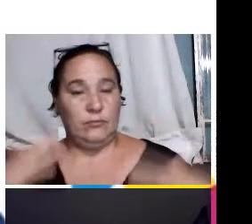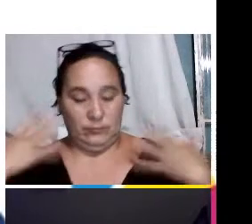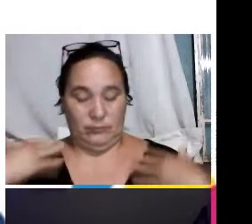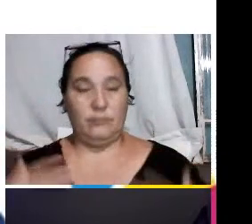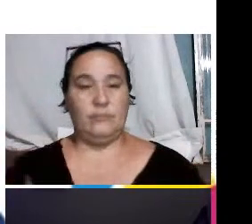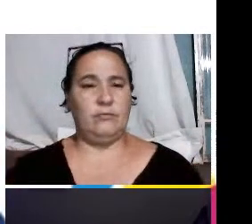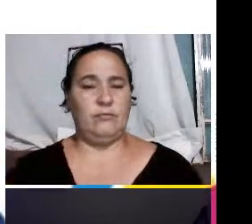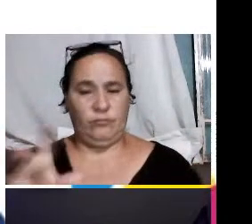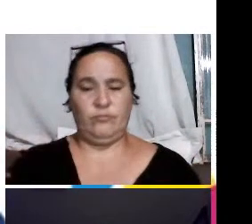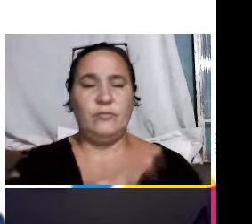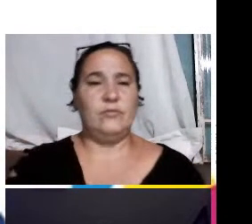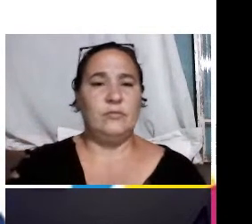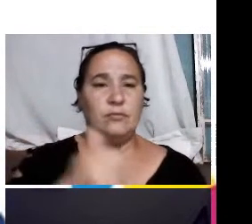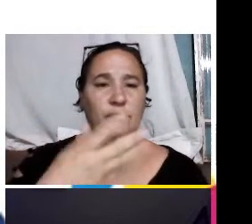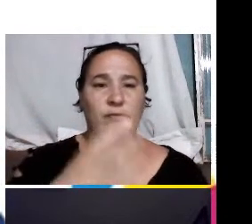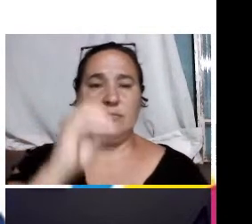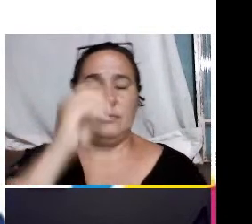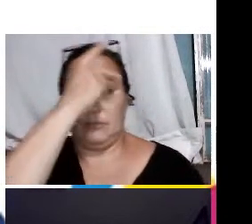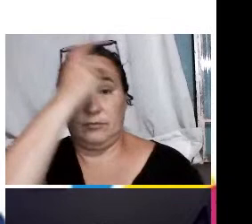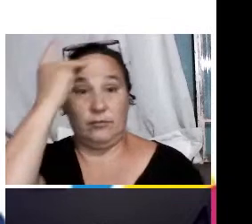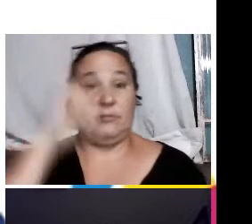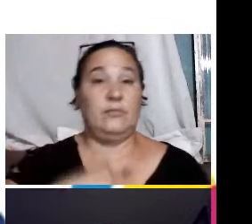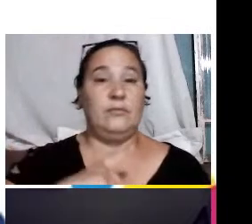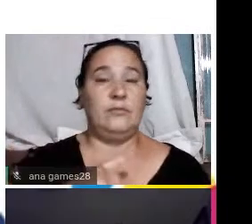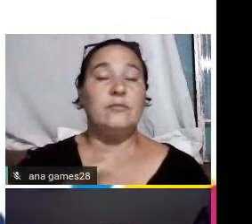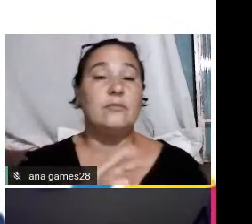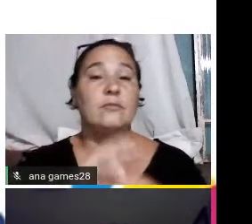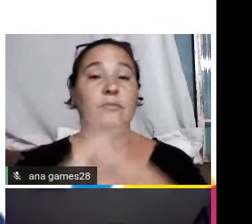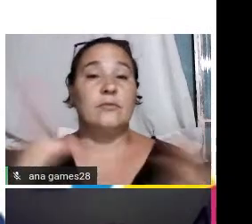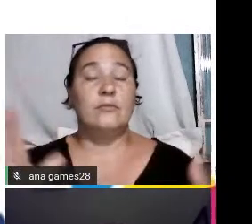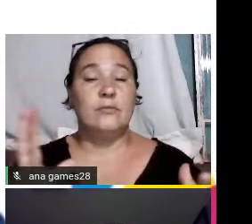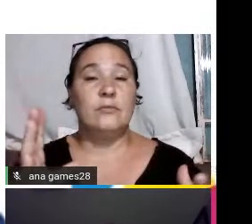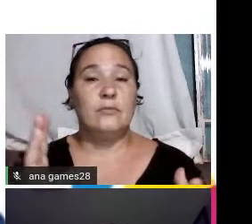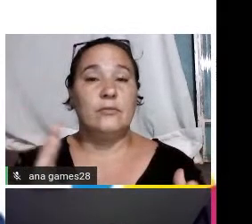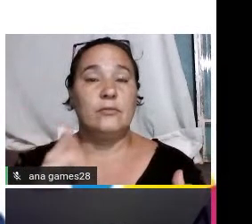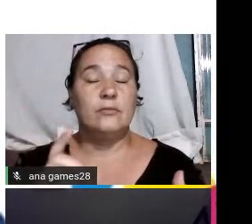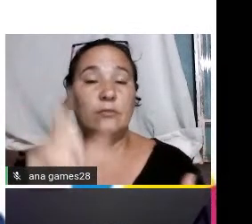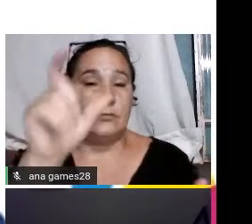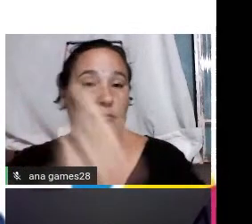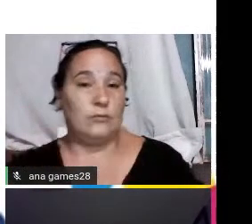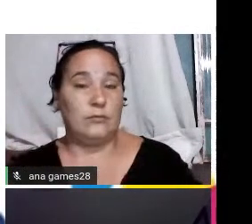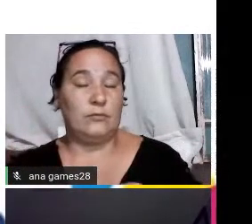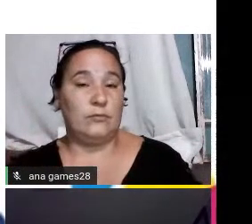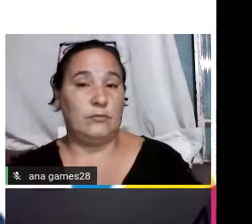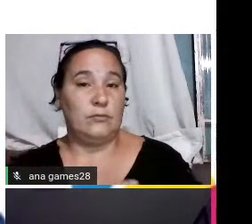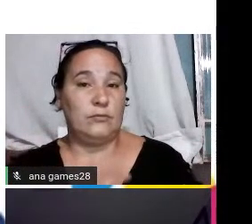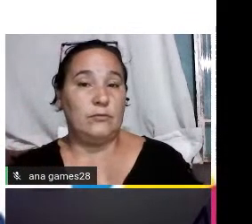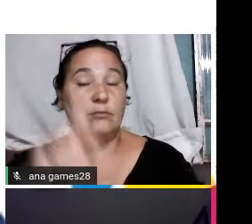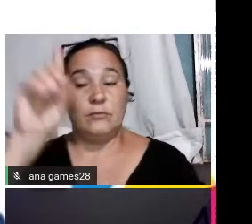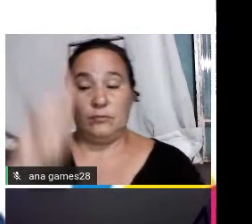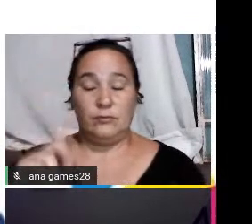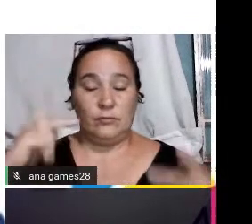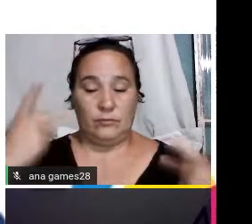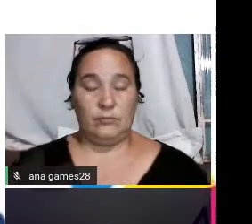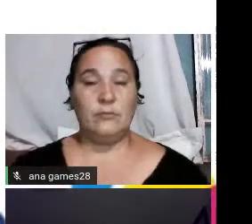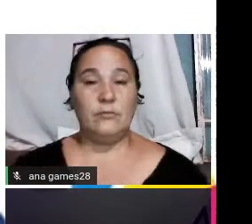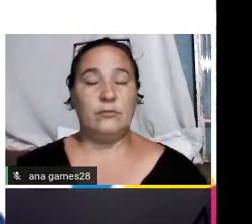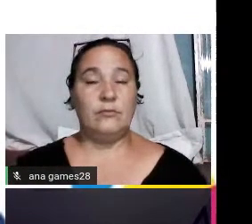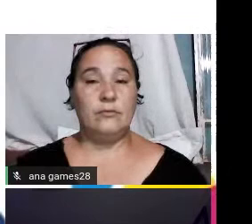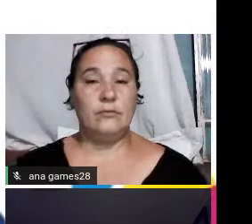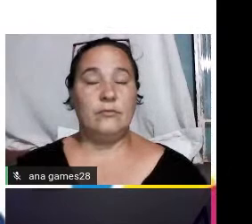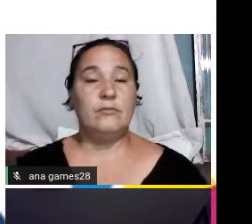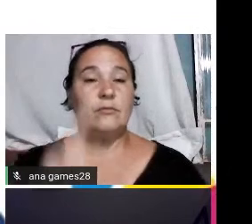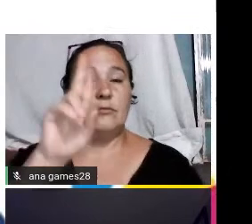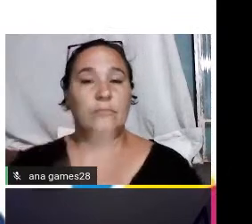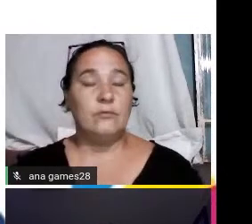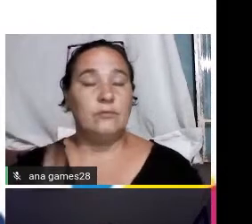aproximadamente 140 pessoas elas têm autorização ou seja o cartão para deficientes físicos para usar as vagas exclusivas